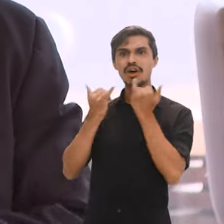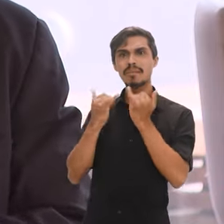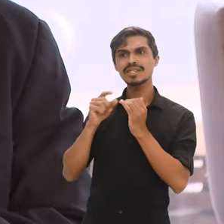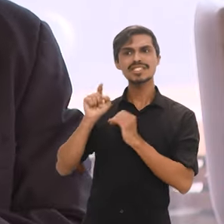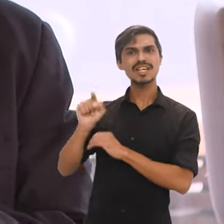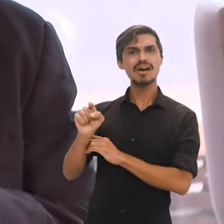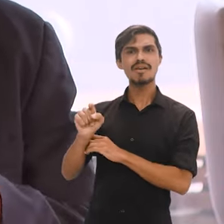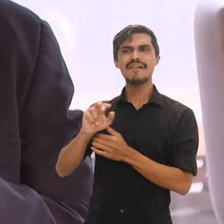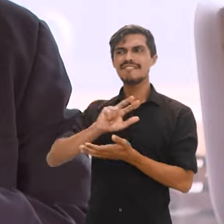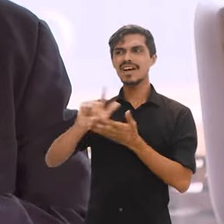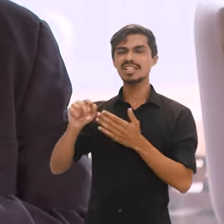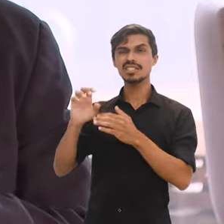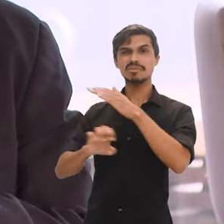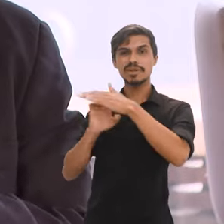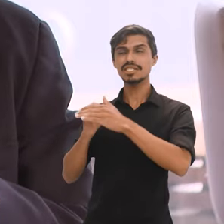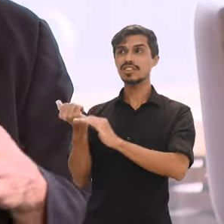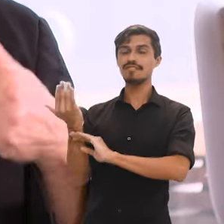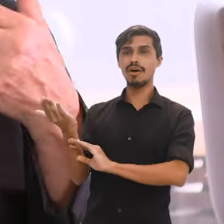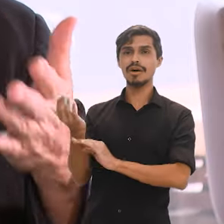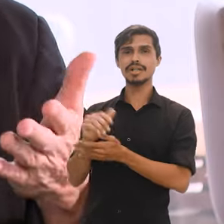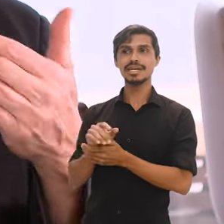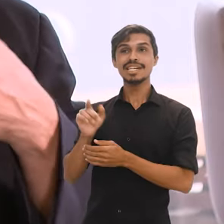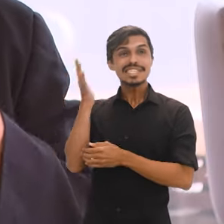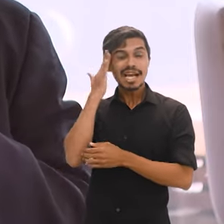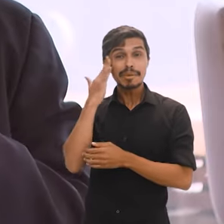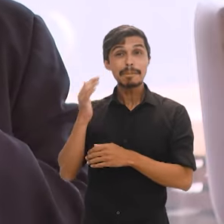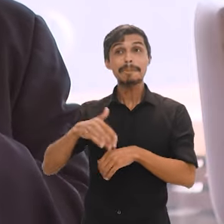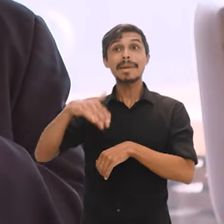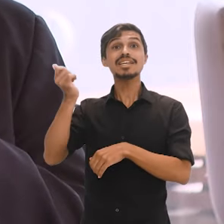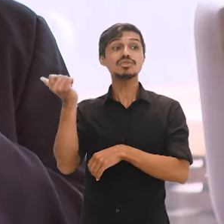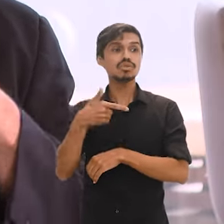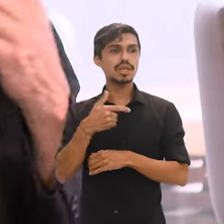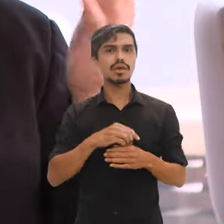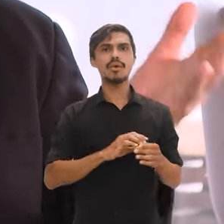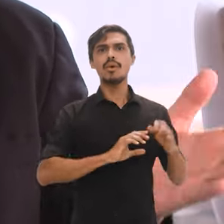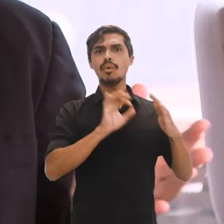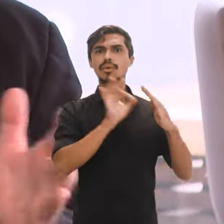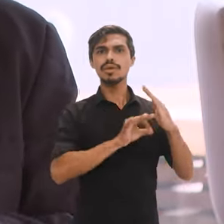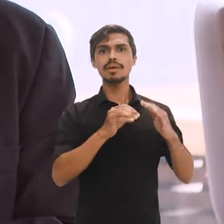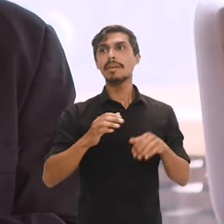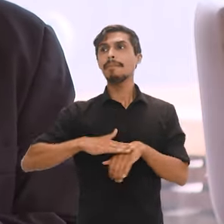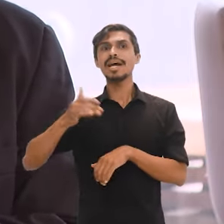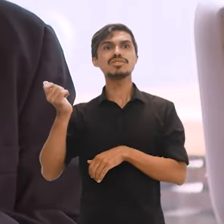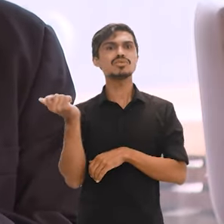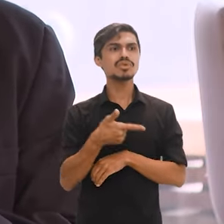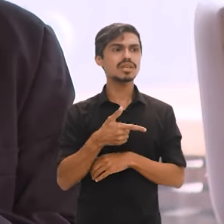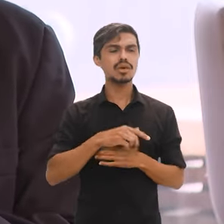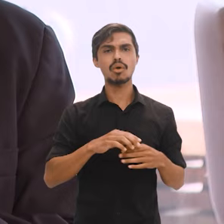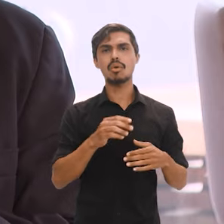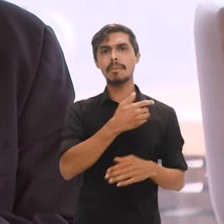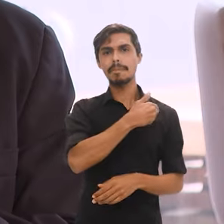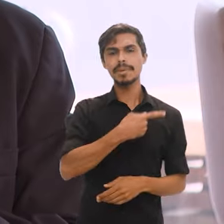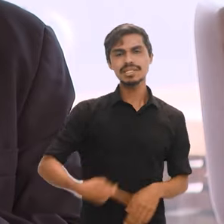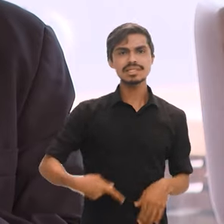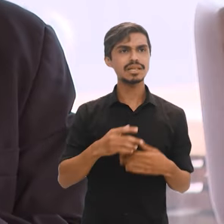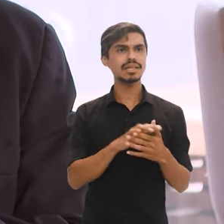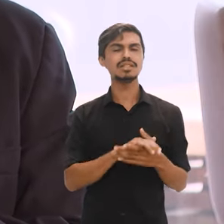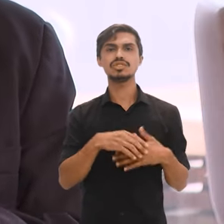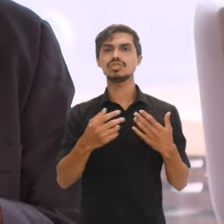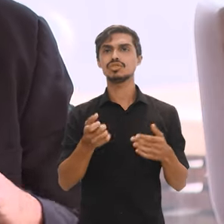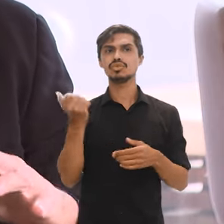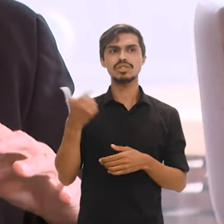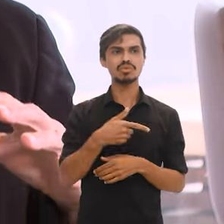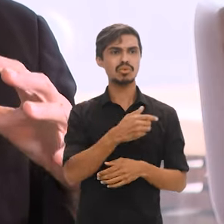administrados por empresas estrangeiras, que muitas vezes sabem mais do que o próprio IBGE, mais que o presidente da república, mais que o governador, o prefeito.